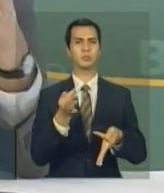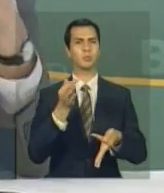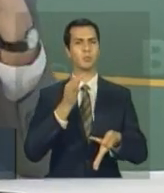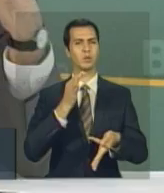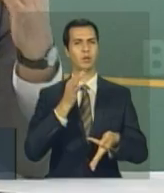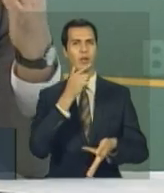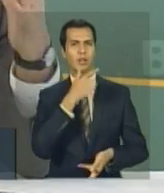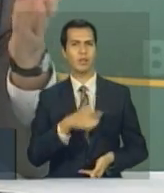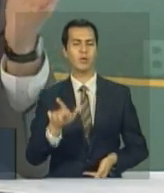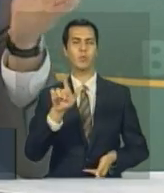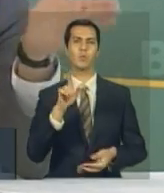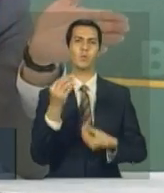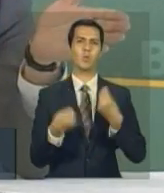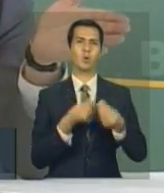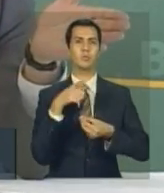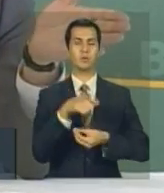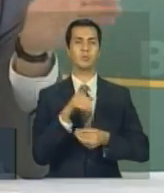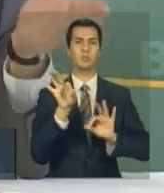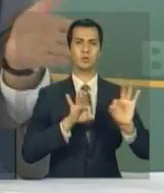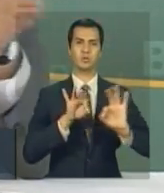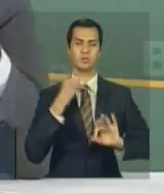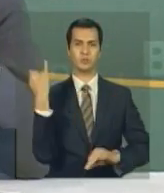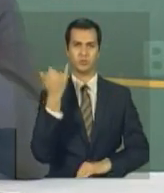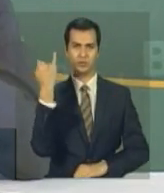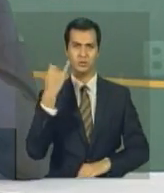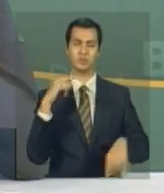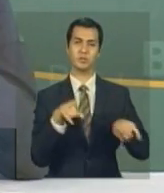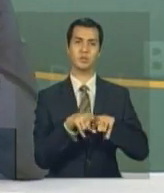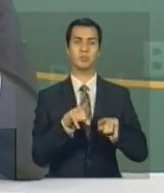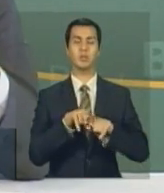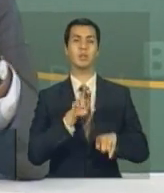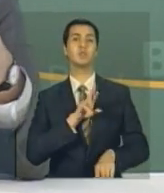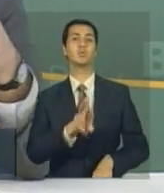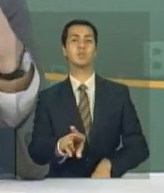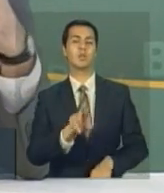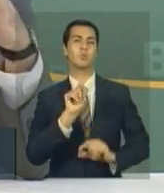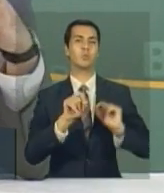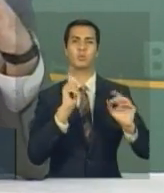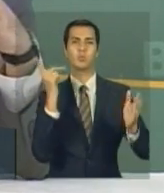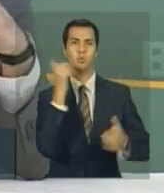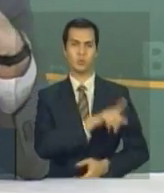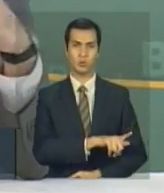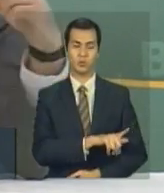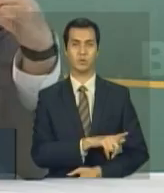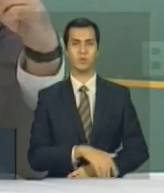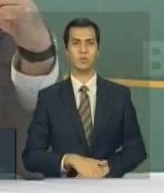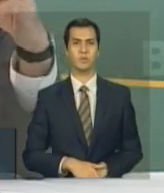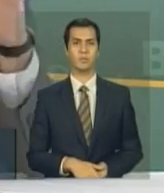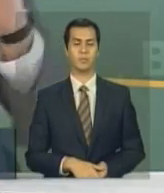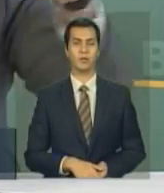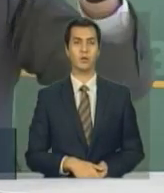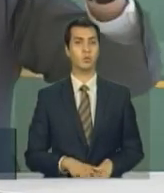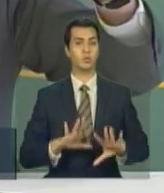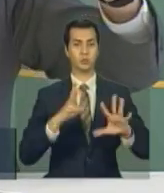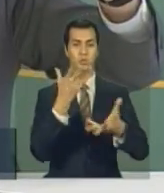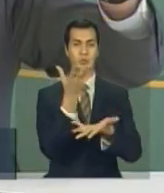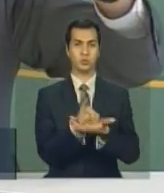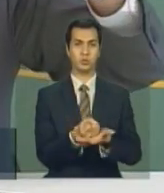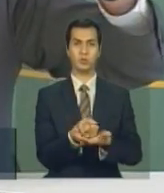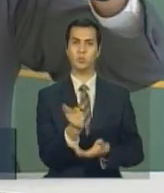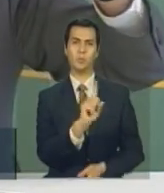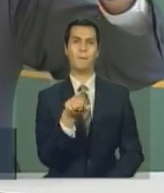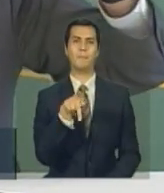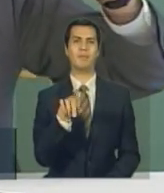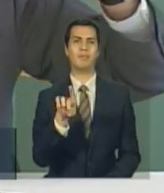a importância daquele trabalho, daquele projeto primeiro, ou dos resultados que foram atingidos. Isso agora compõe um banco de dados, não é mais um PDF,